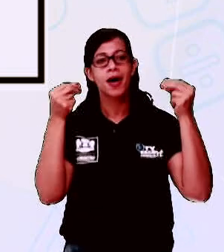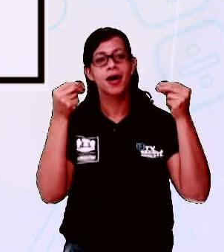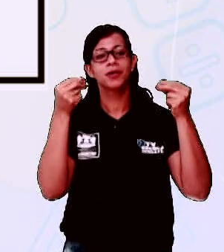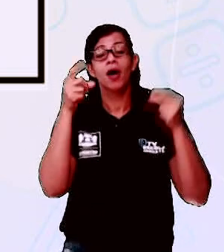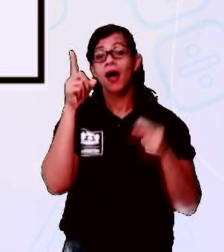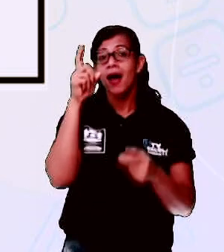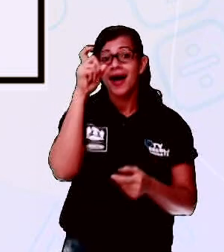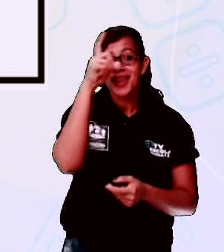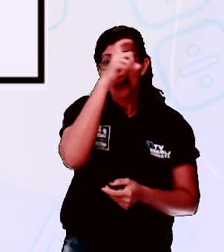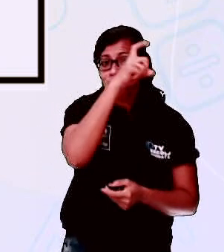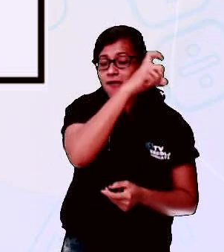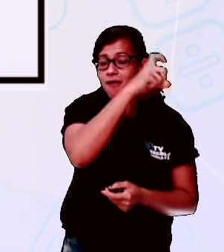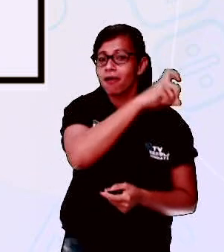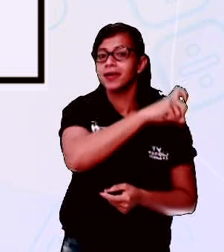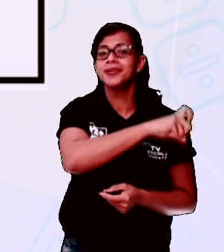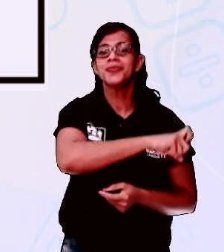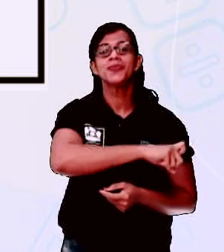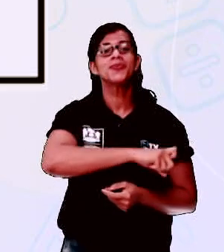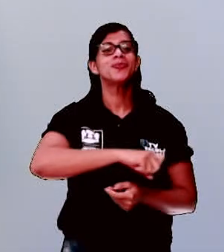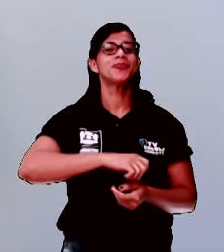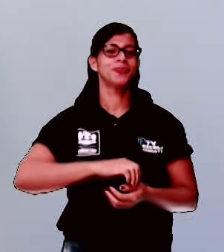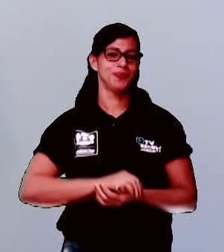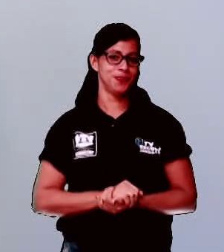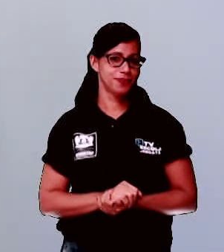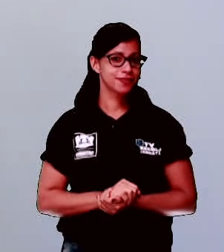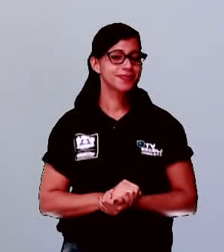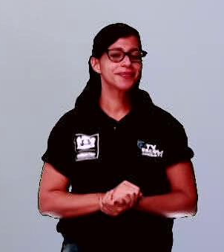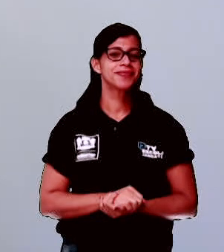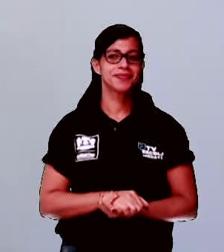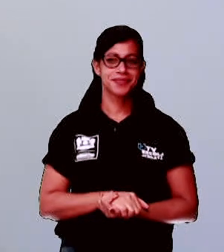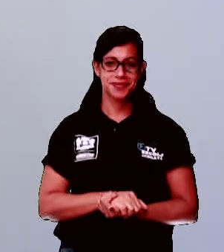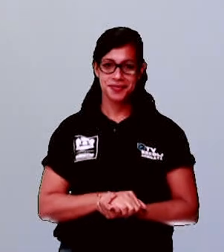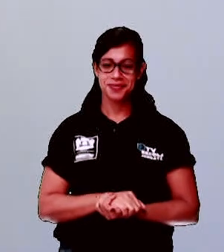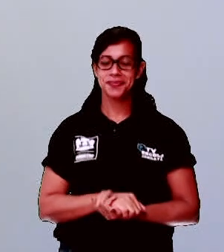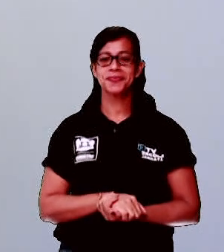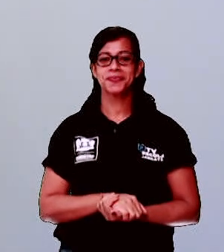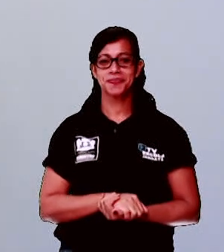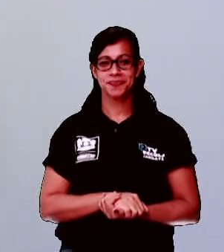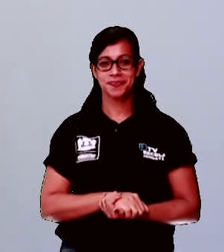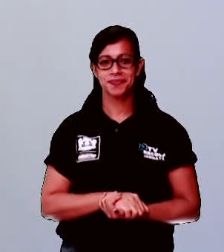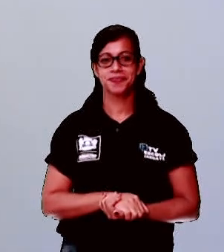dorme o pato. Foge o gato, paga o pato. Gente, quase que eu me confundo agora.